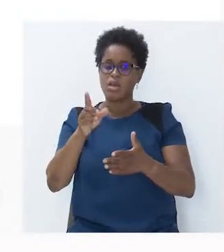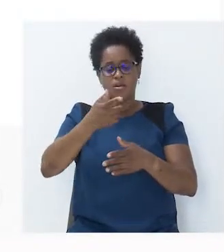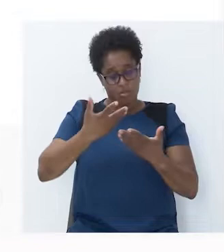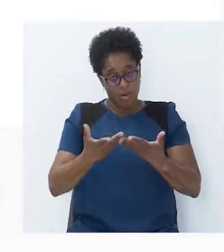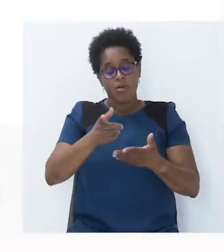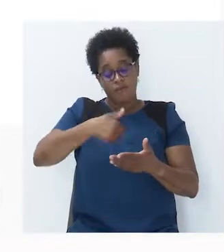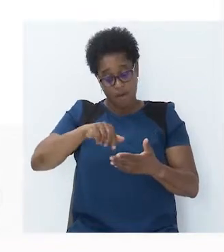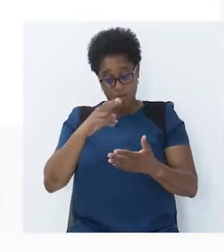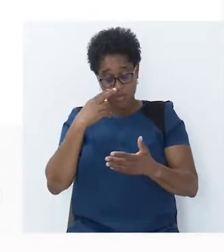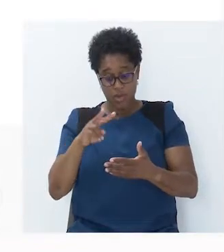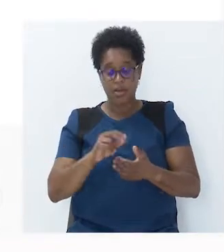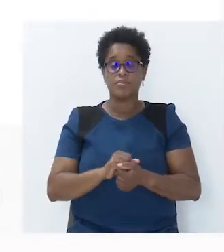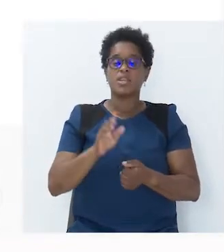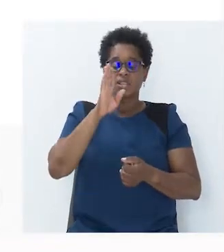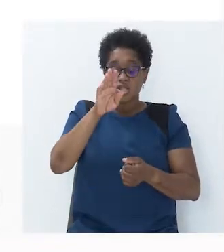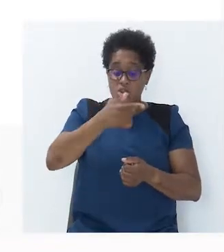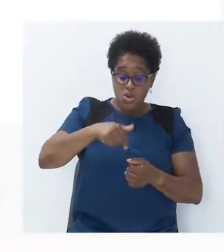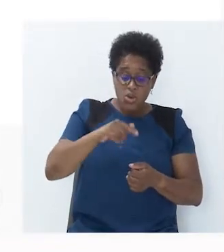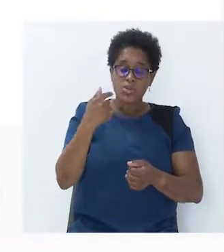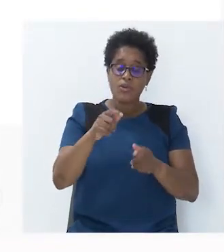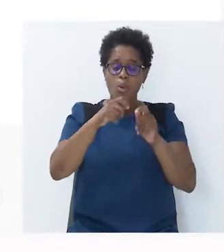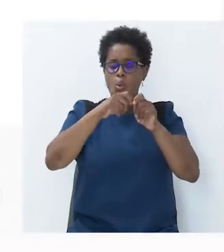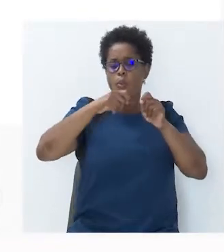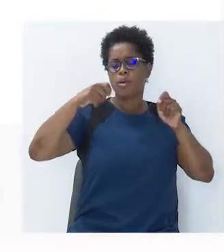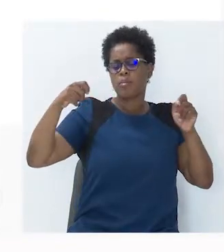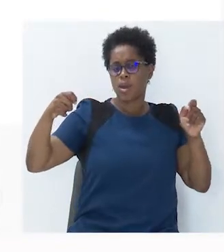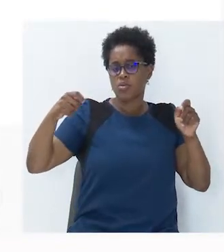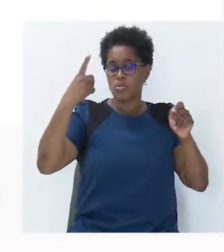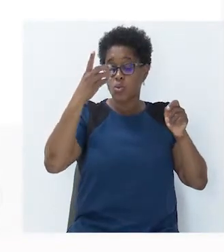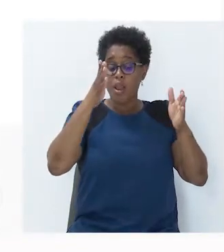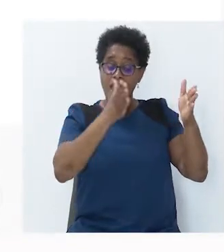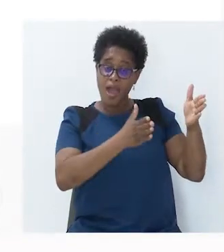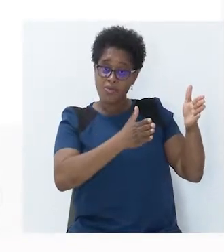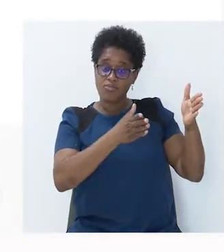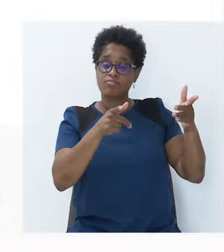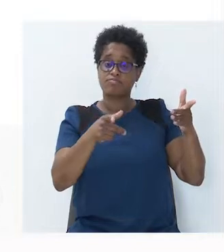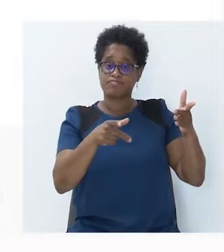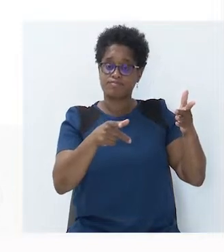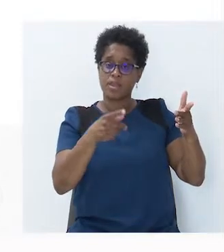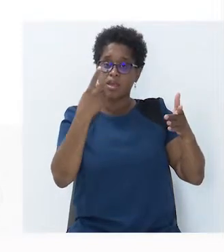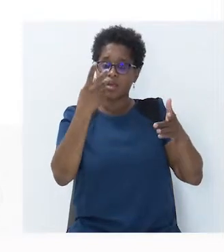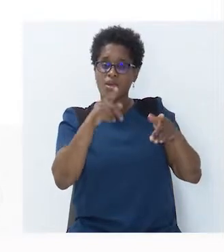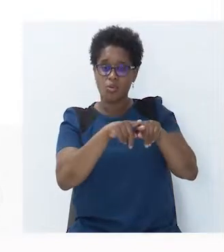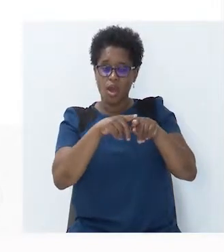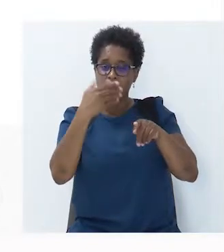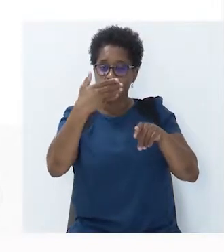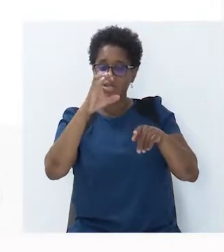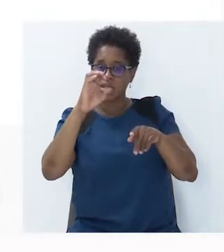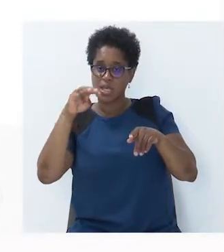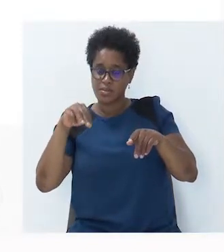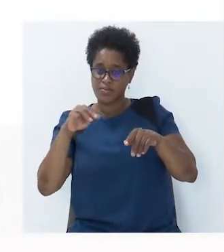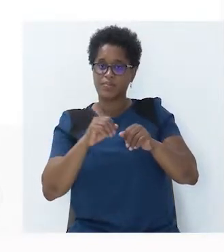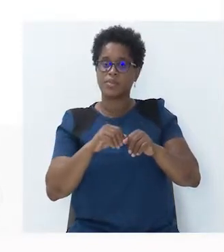o comprimento de um lado que vale 1 cm, então o seu